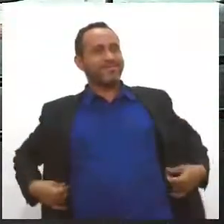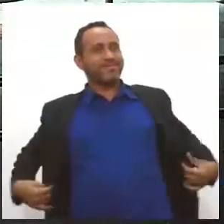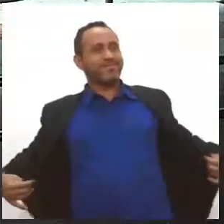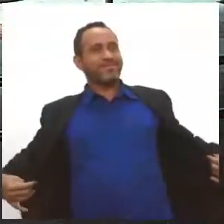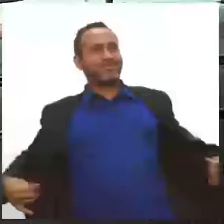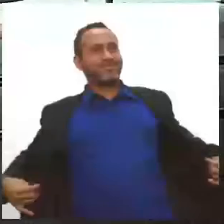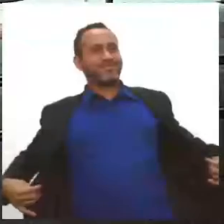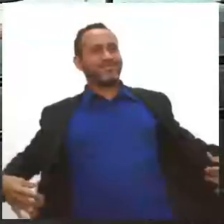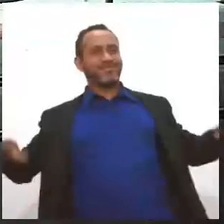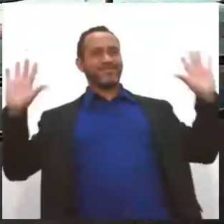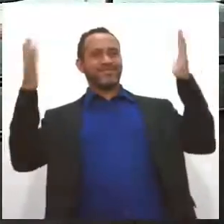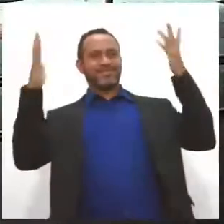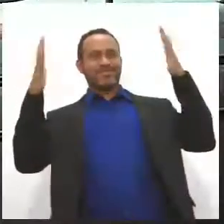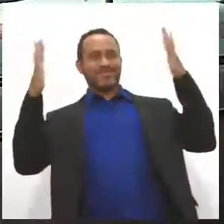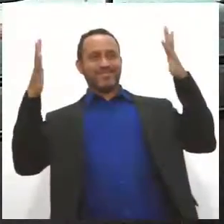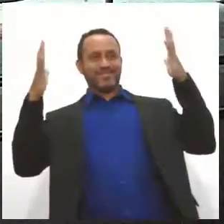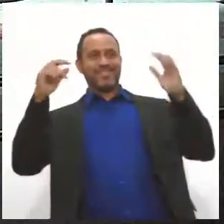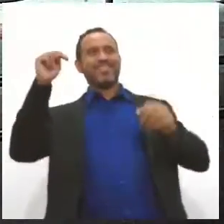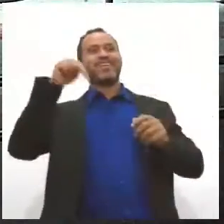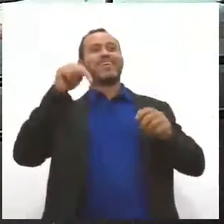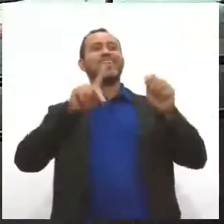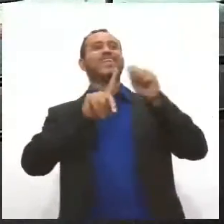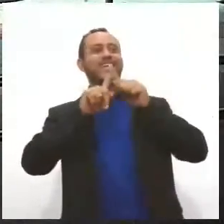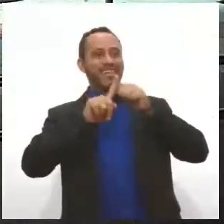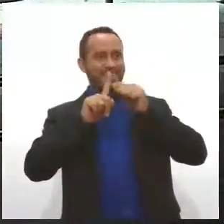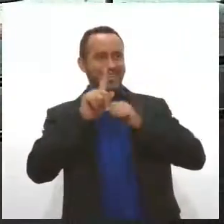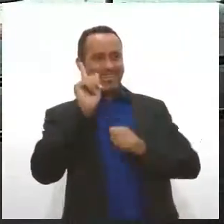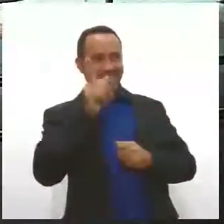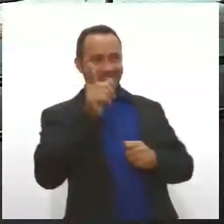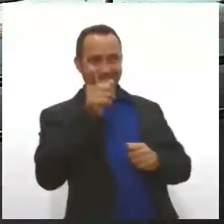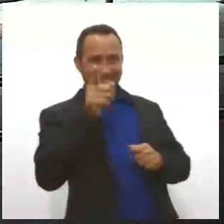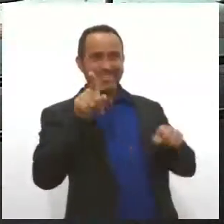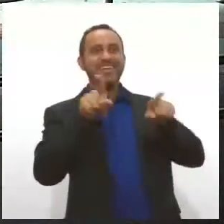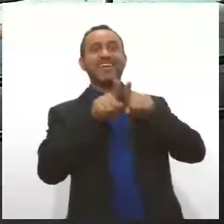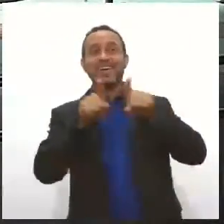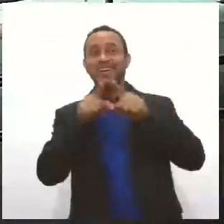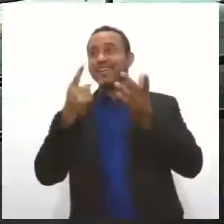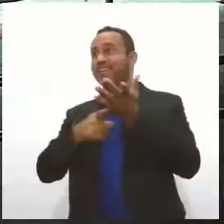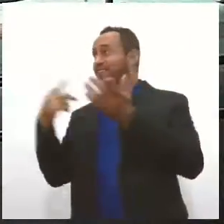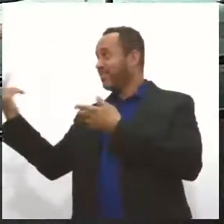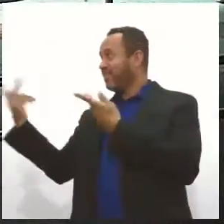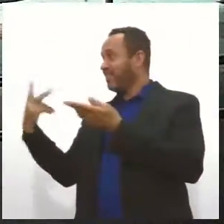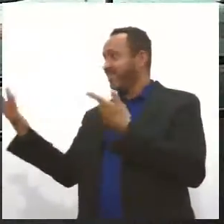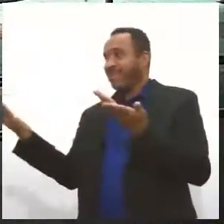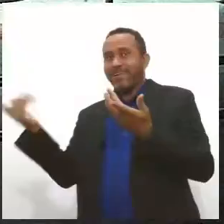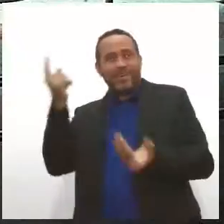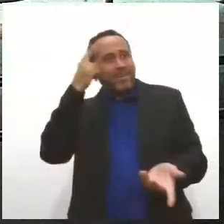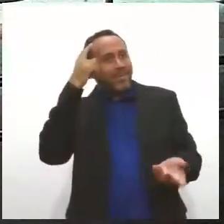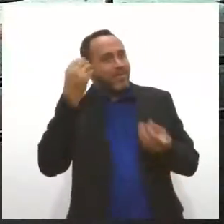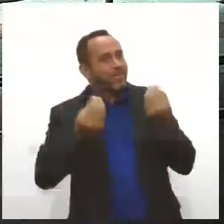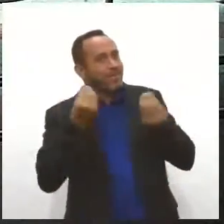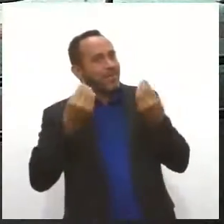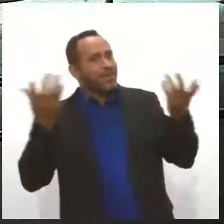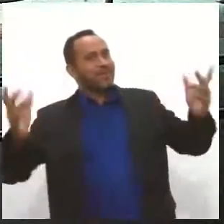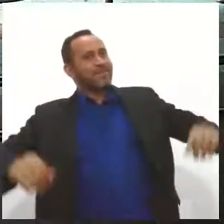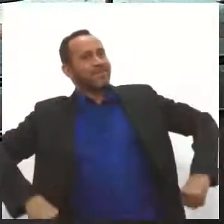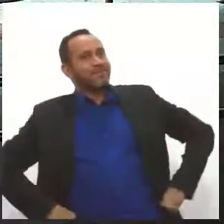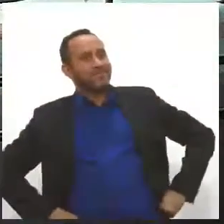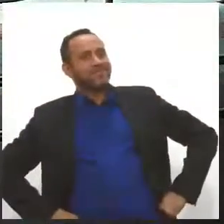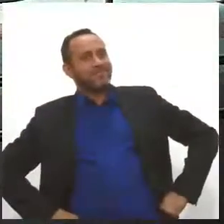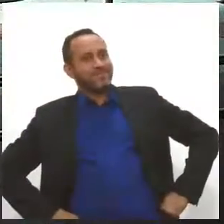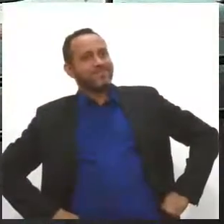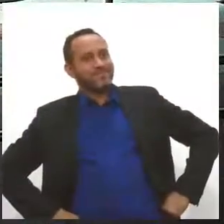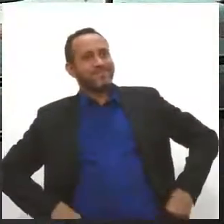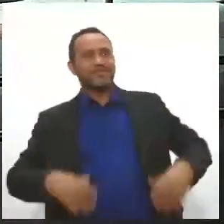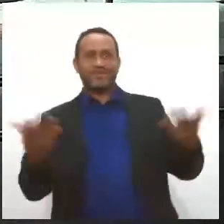azul, né, o novembro azul. A gente deveria ter vindo de azul hoje também, né, Stephanie? A gente não pensou nisso. É, a gente tem a